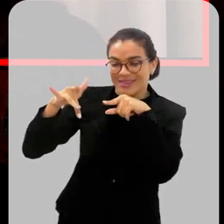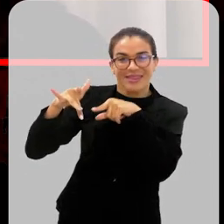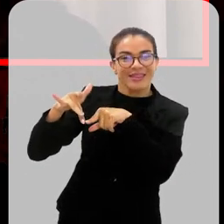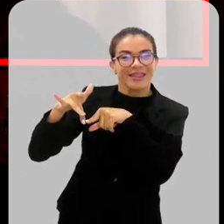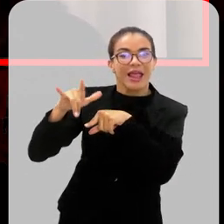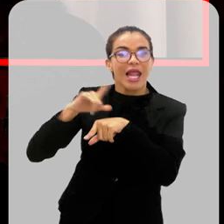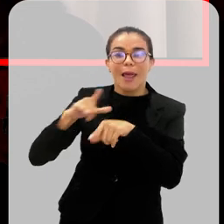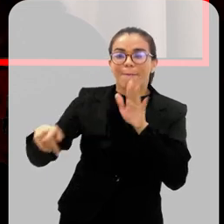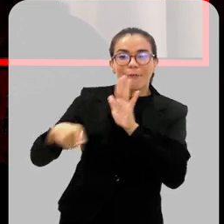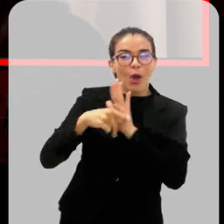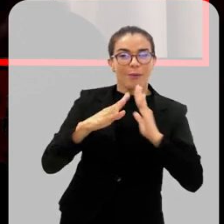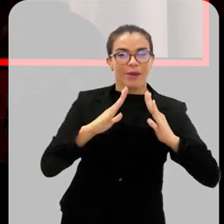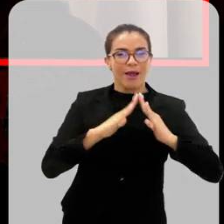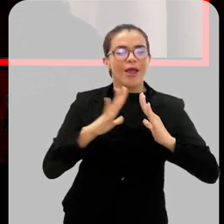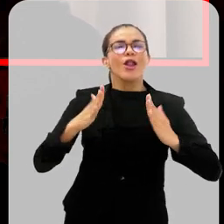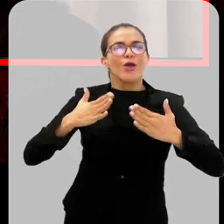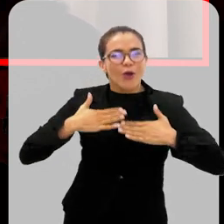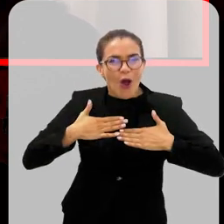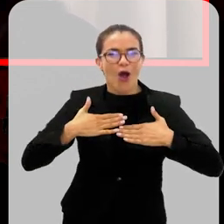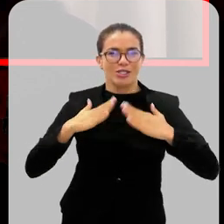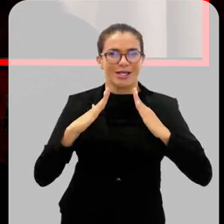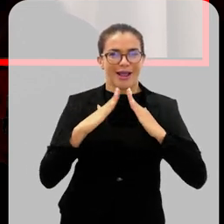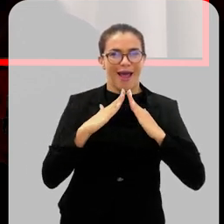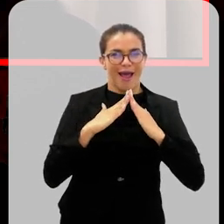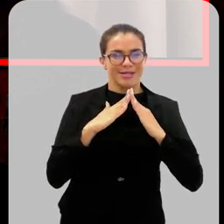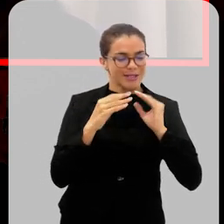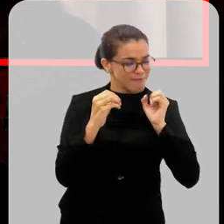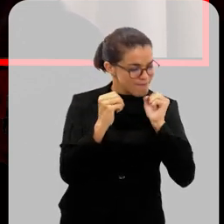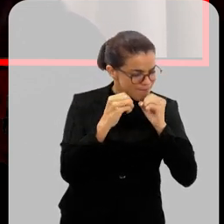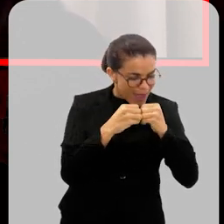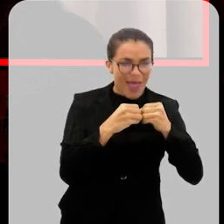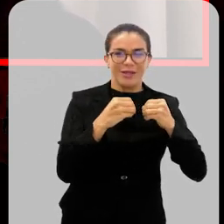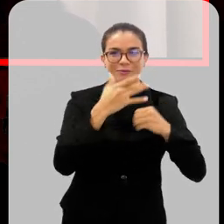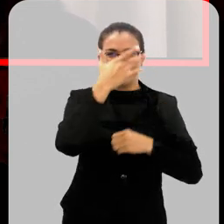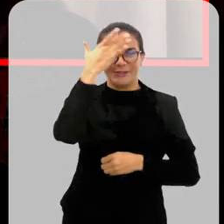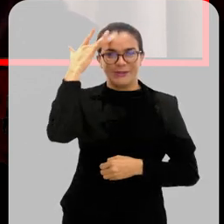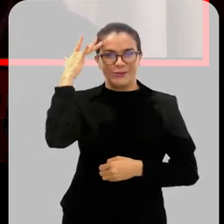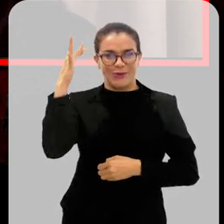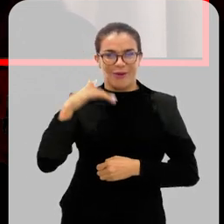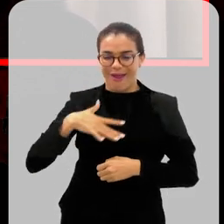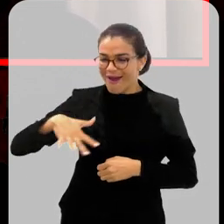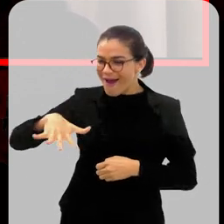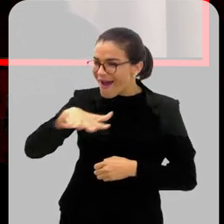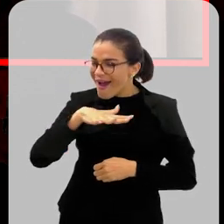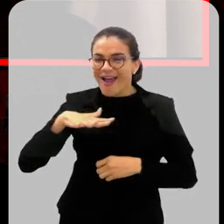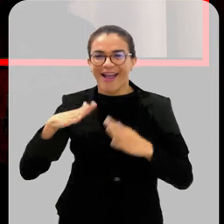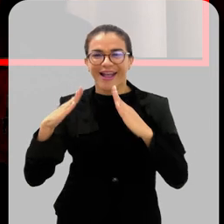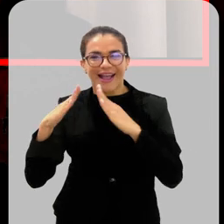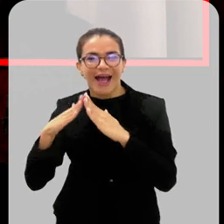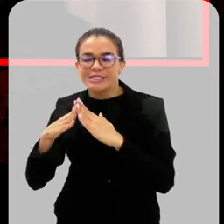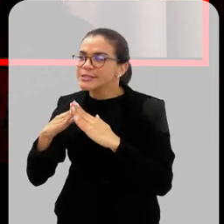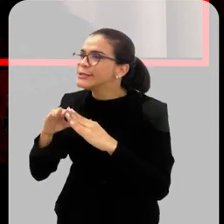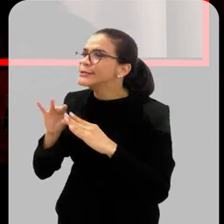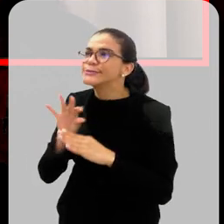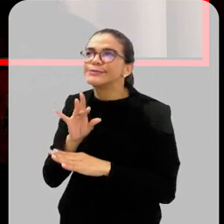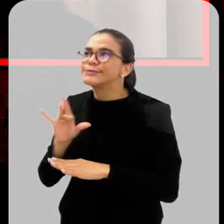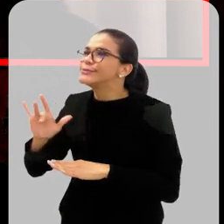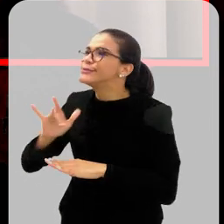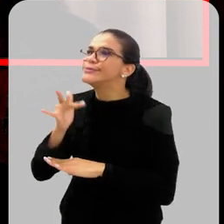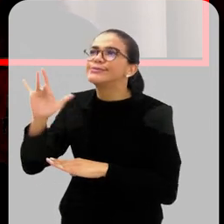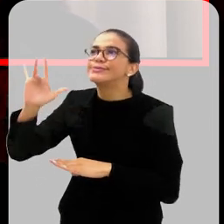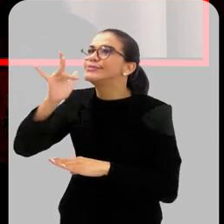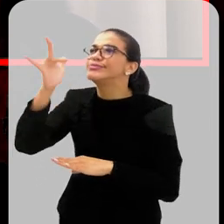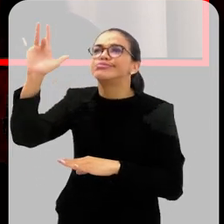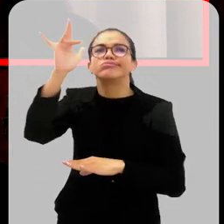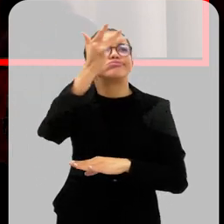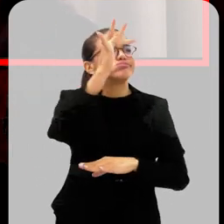a gente chama de pere domiciliar. Ele gosta de ficar perto das pessoas, ele gosta de viver no ambiente da casa das pessoas. Então, se você